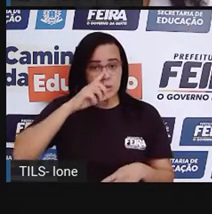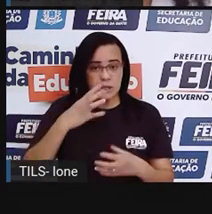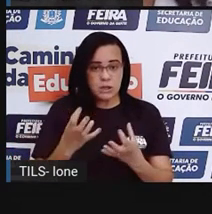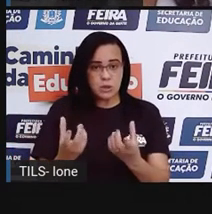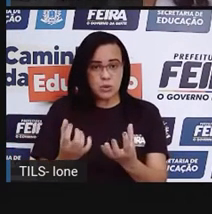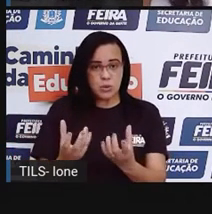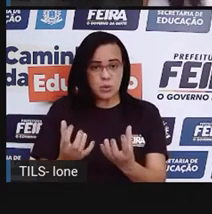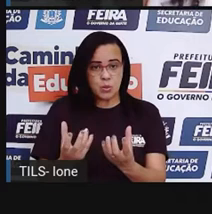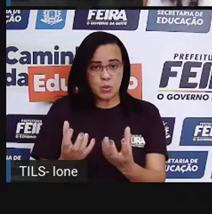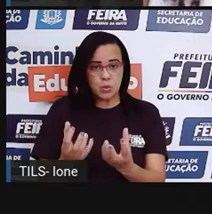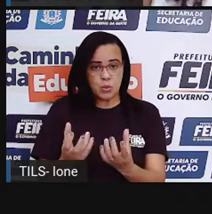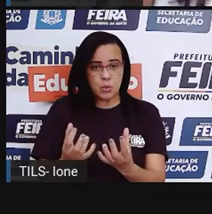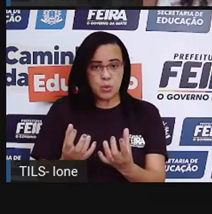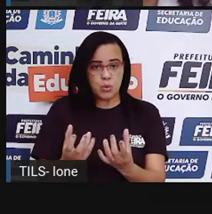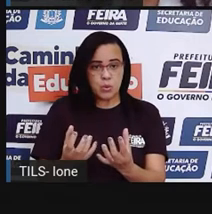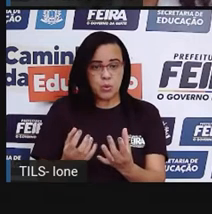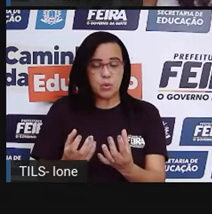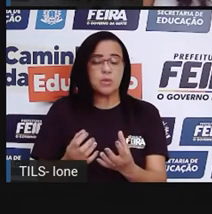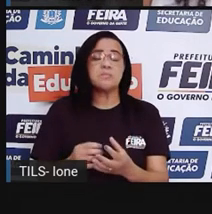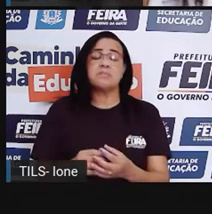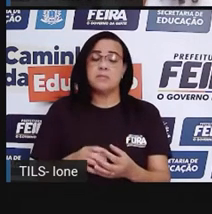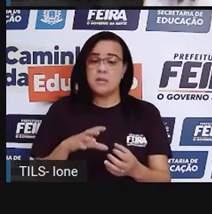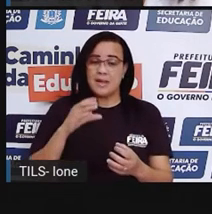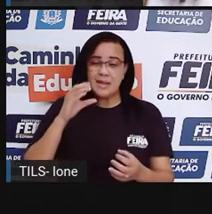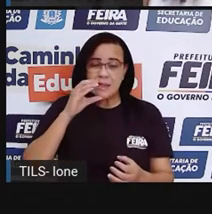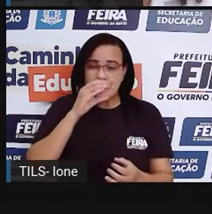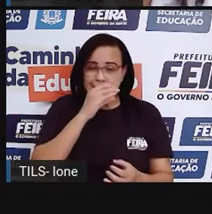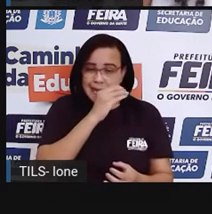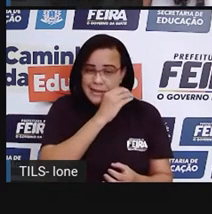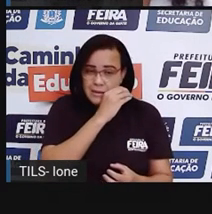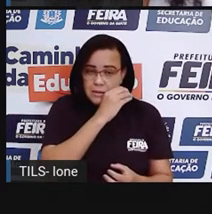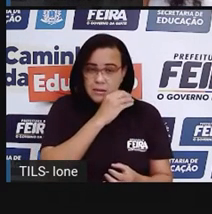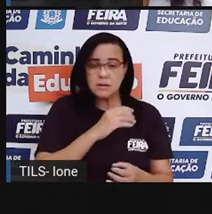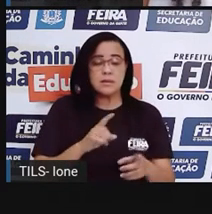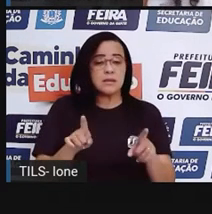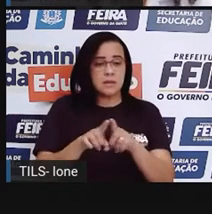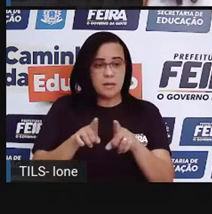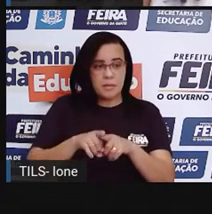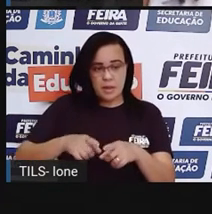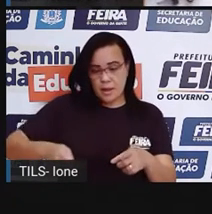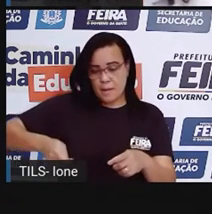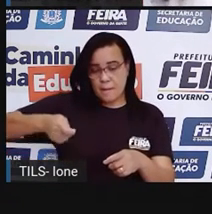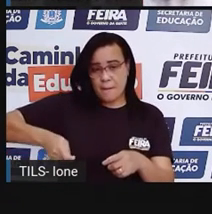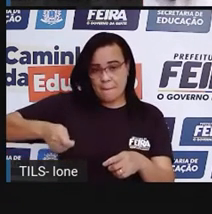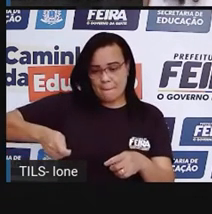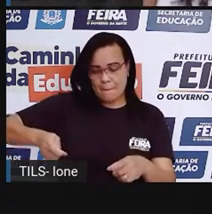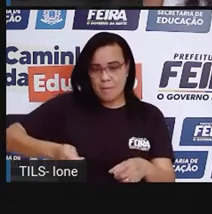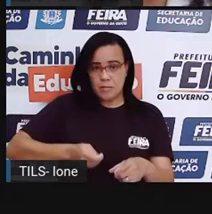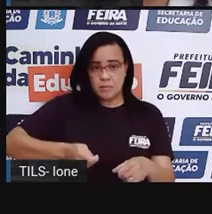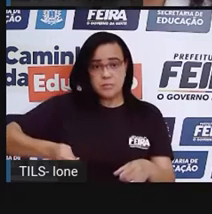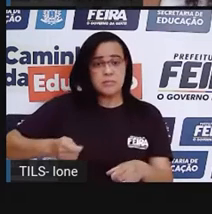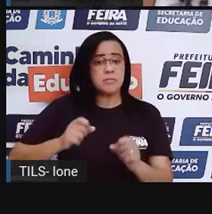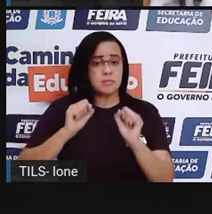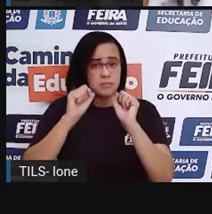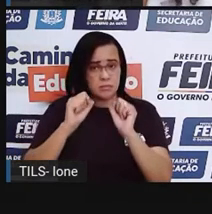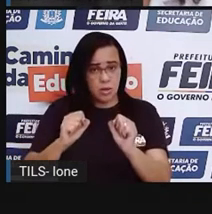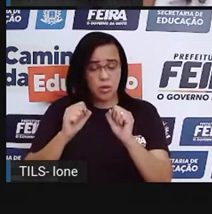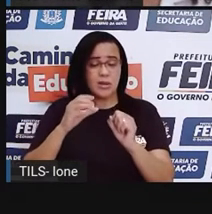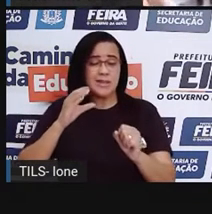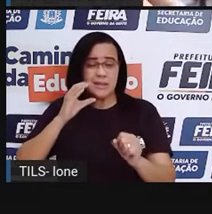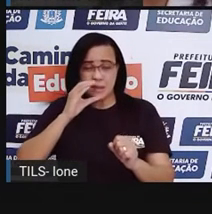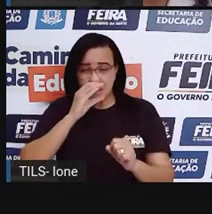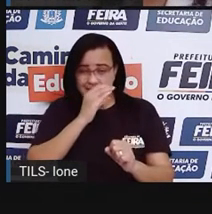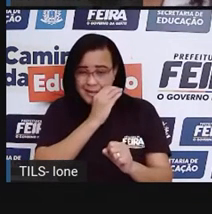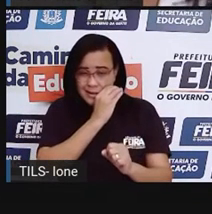né? A boca do fogão, que ela fica quente. A própria panela, né? Que tá ali no fogão, ela pode também tá quente.